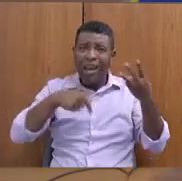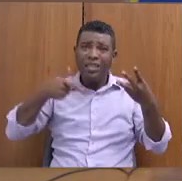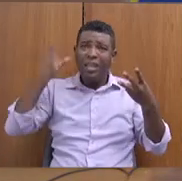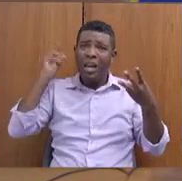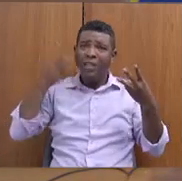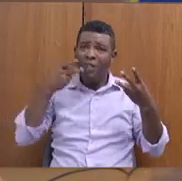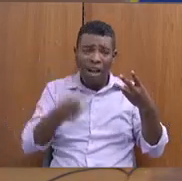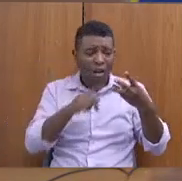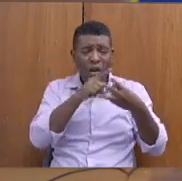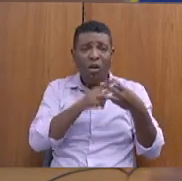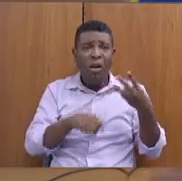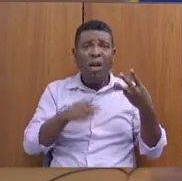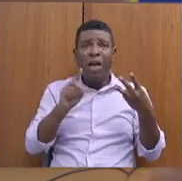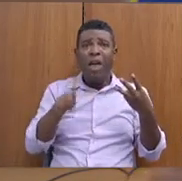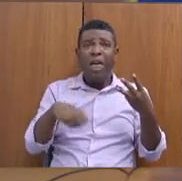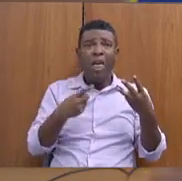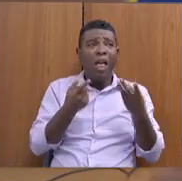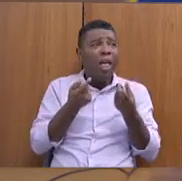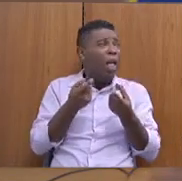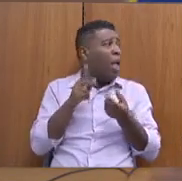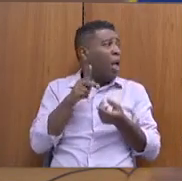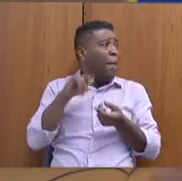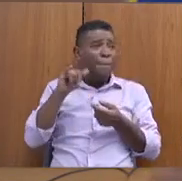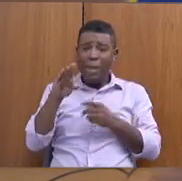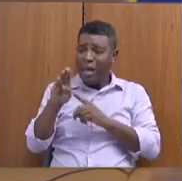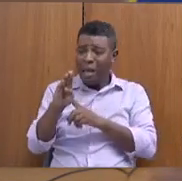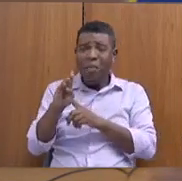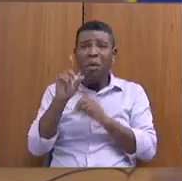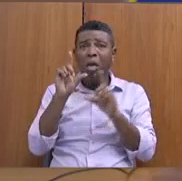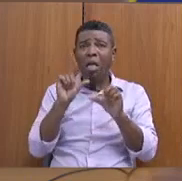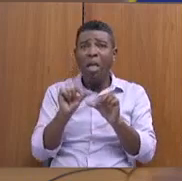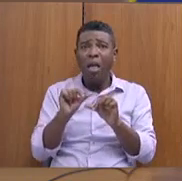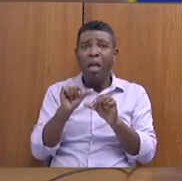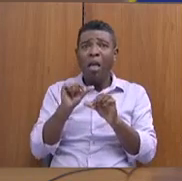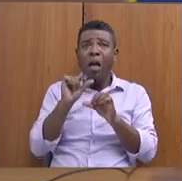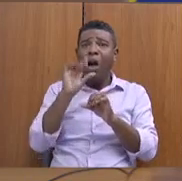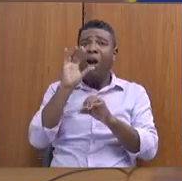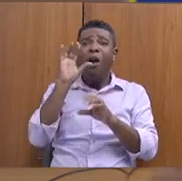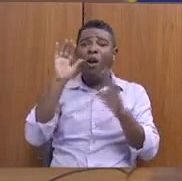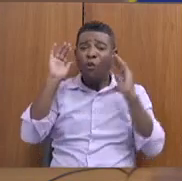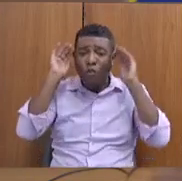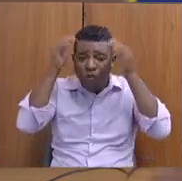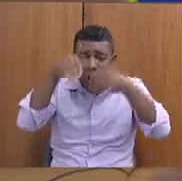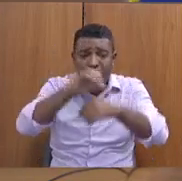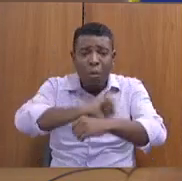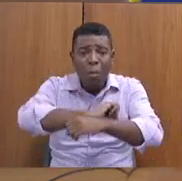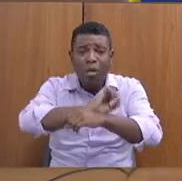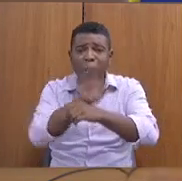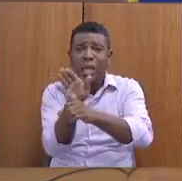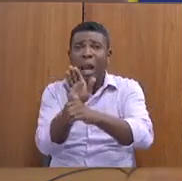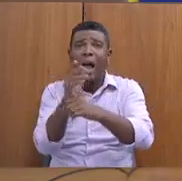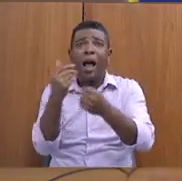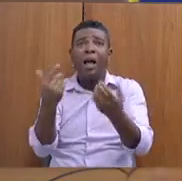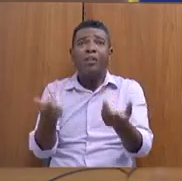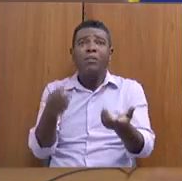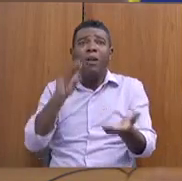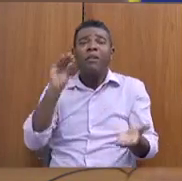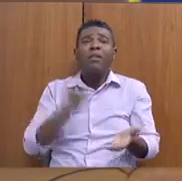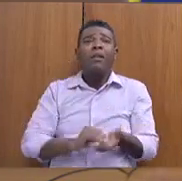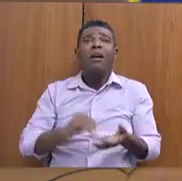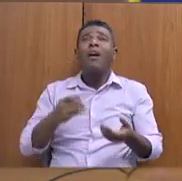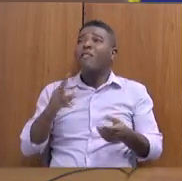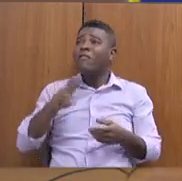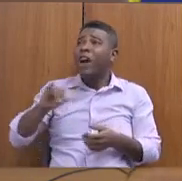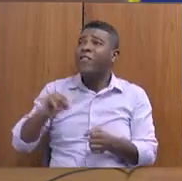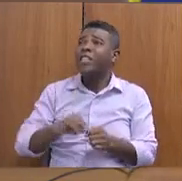60% desse PIB está concentrado em Montes Claros, e aí o Estado trata de que vai fazer, vai fazer, mas nós não